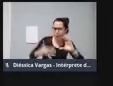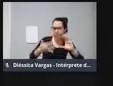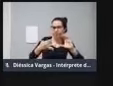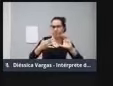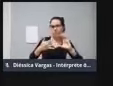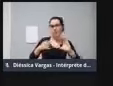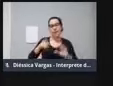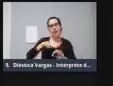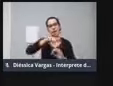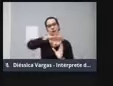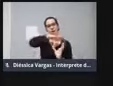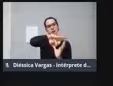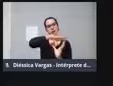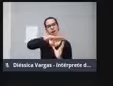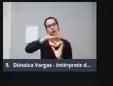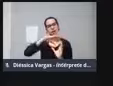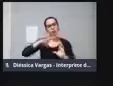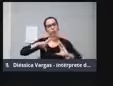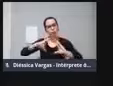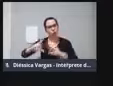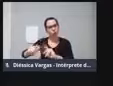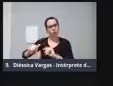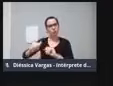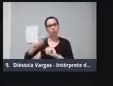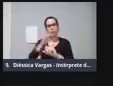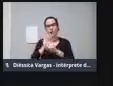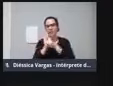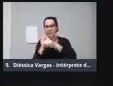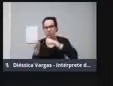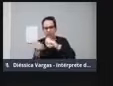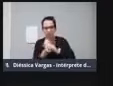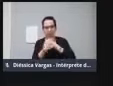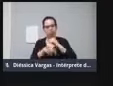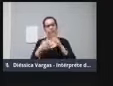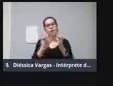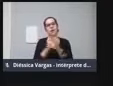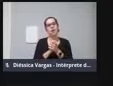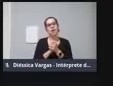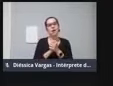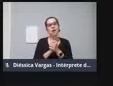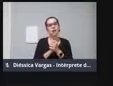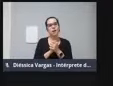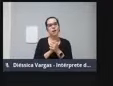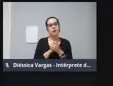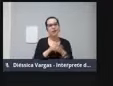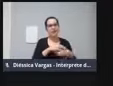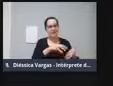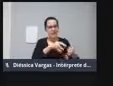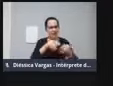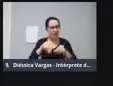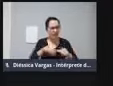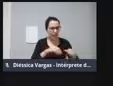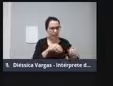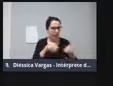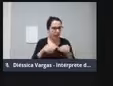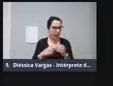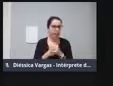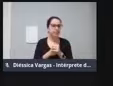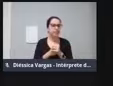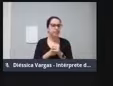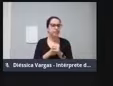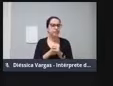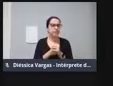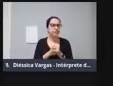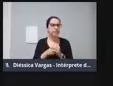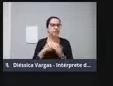terrestres, né, inclusive, nós temos também muitas espécies de insetos que vivem, especialmente,